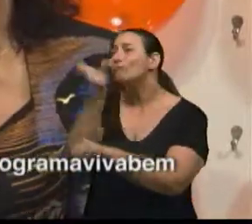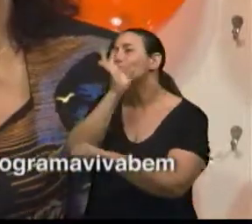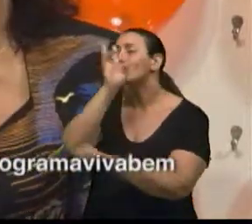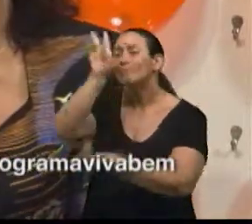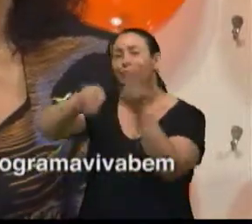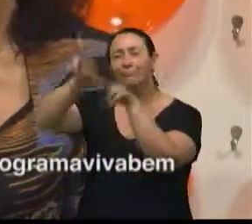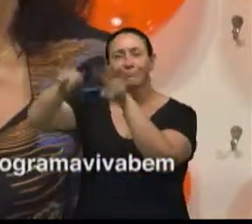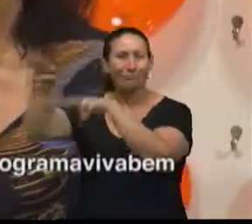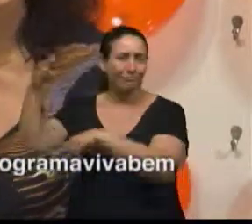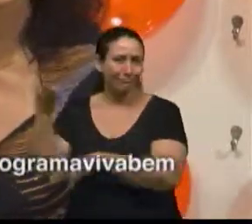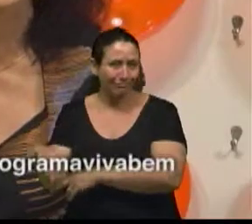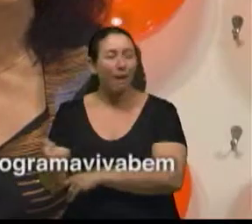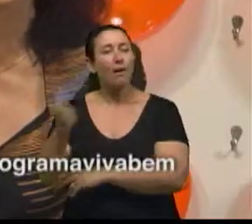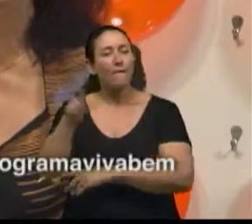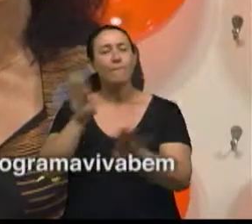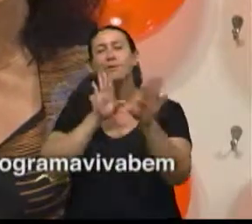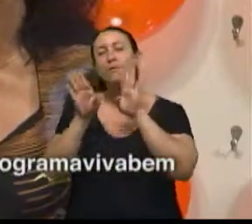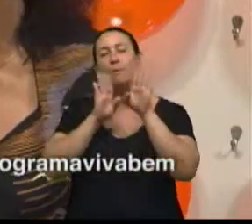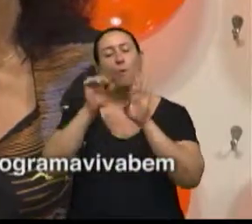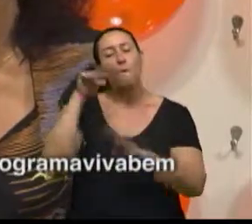.com.br.